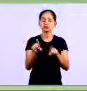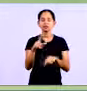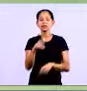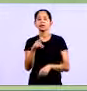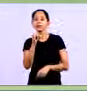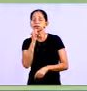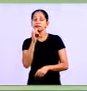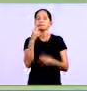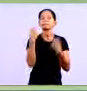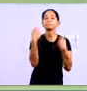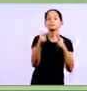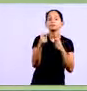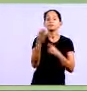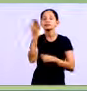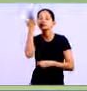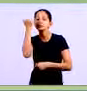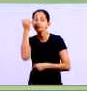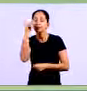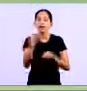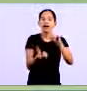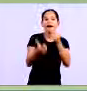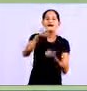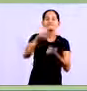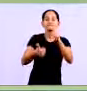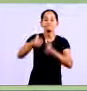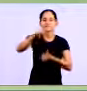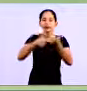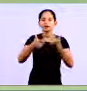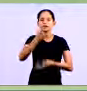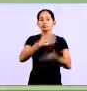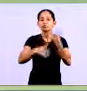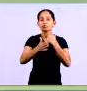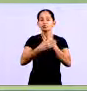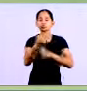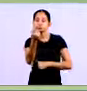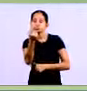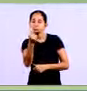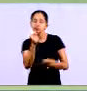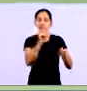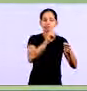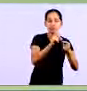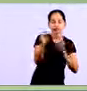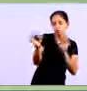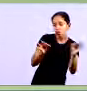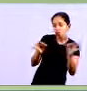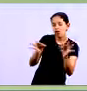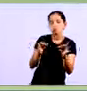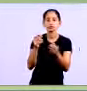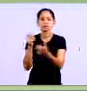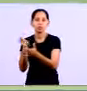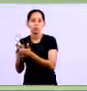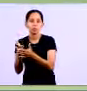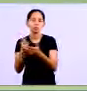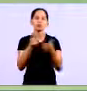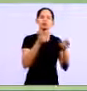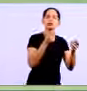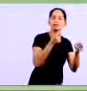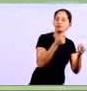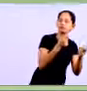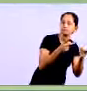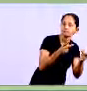se possa medir e avaliar O desempenho e o resultado das ações da organização Com a finalidade